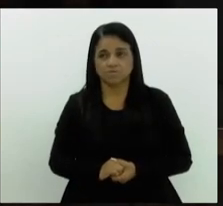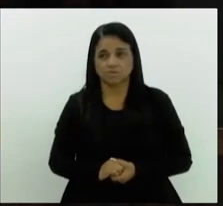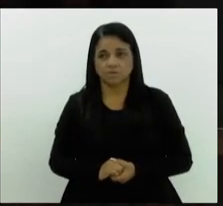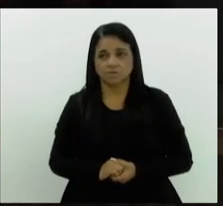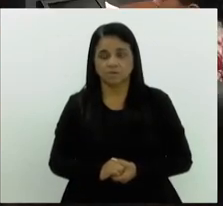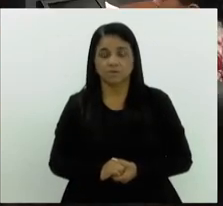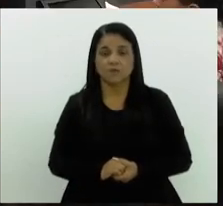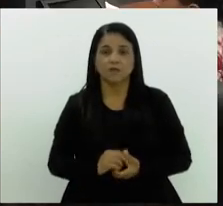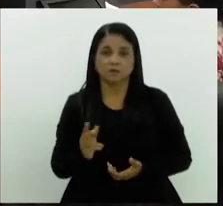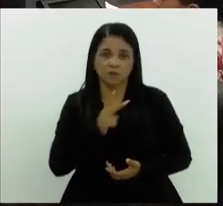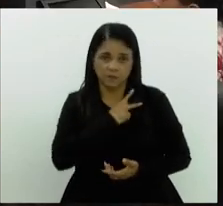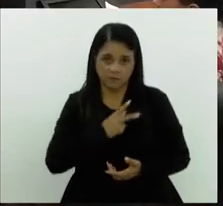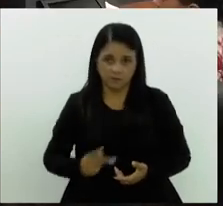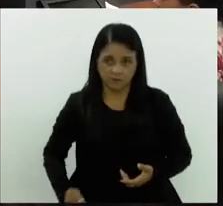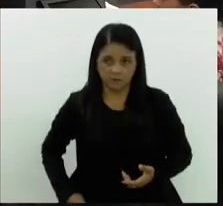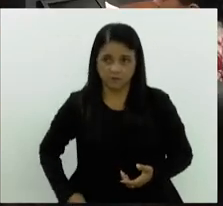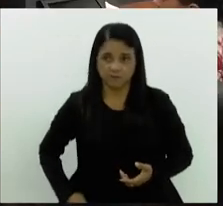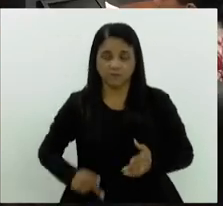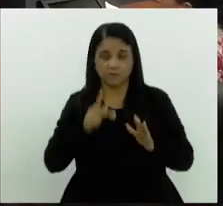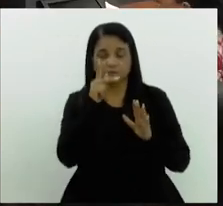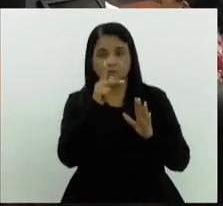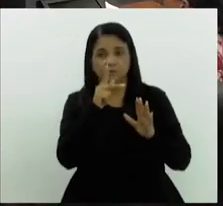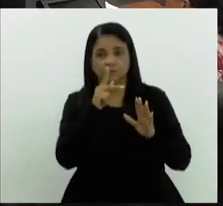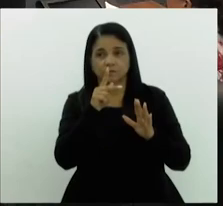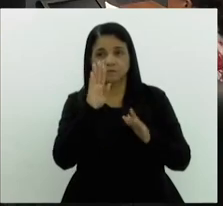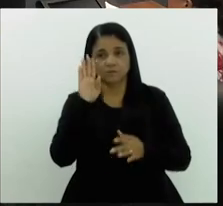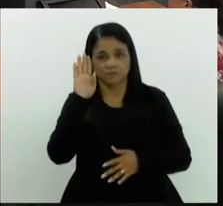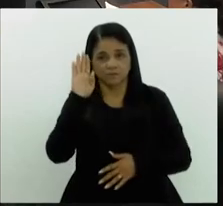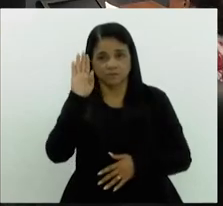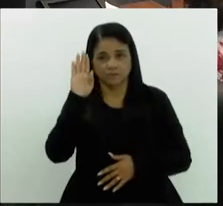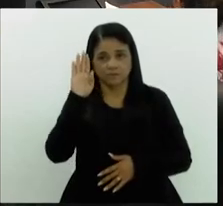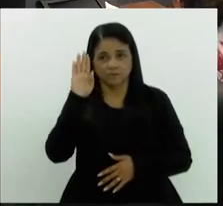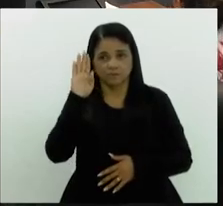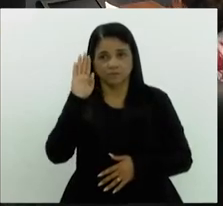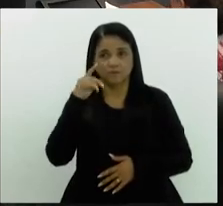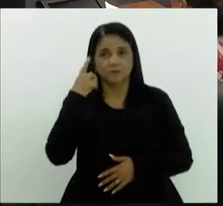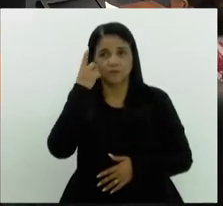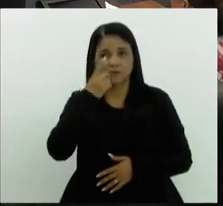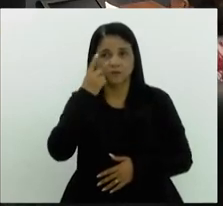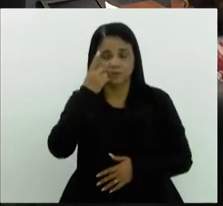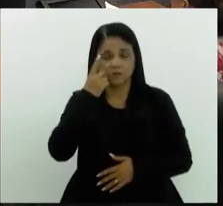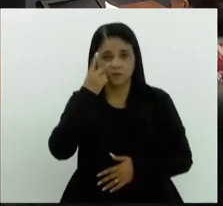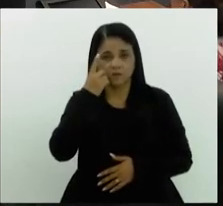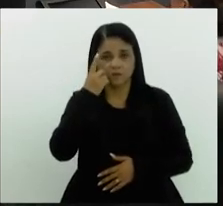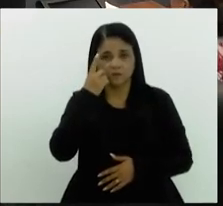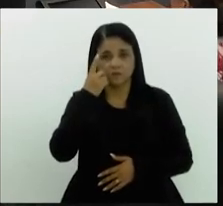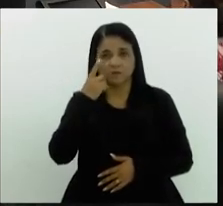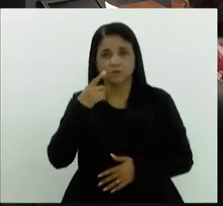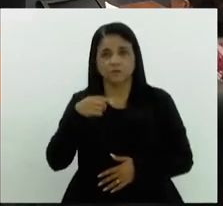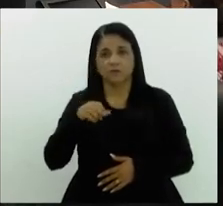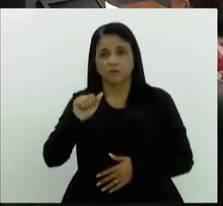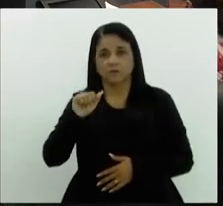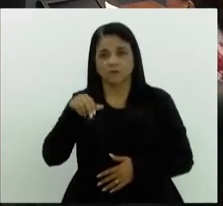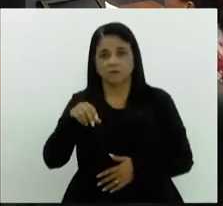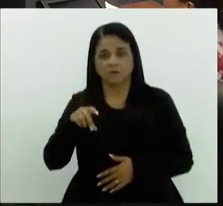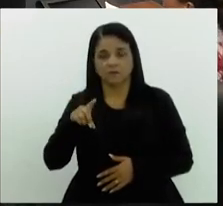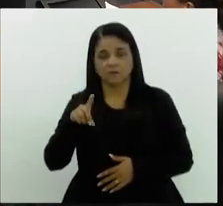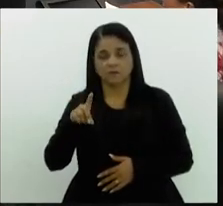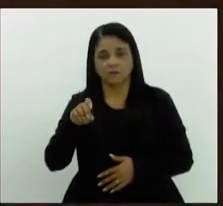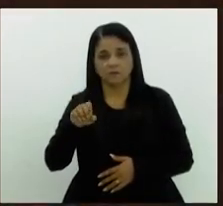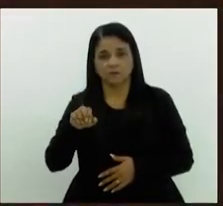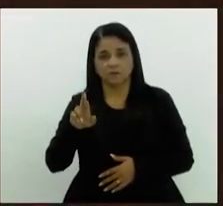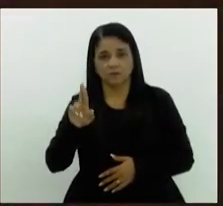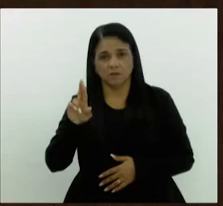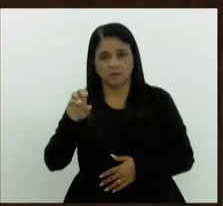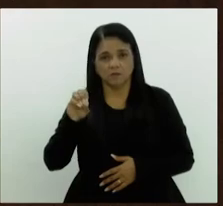Senhor presidente. Projeto de lei... Opa, fala meu nome, deputado. Por gentileza, jogo rápido. Quero